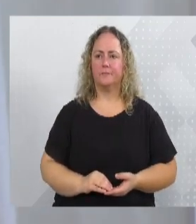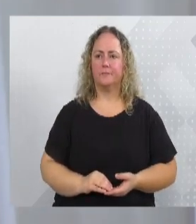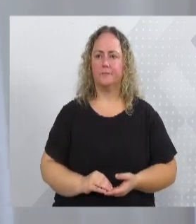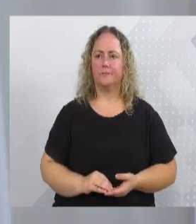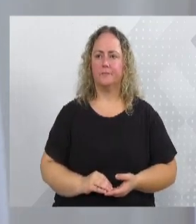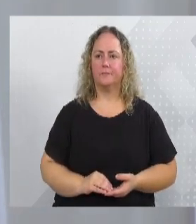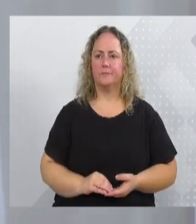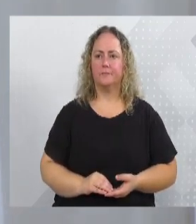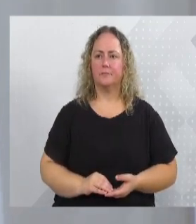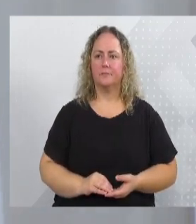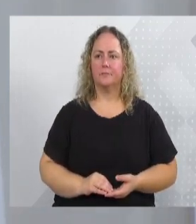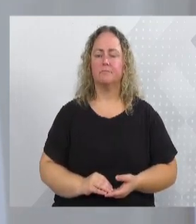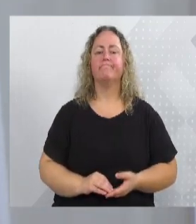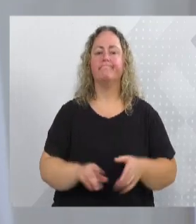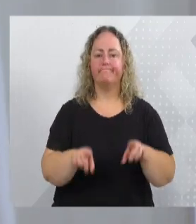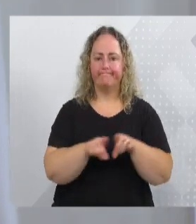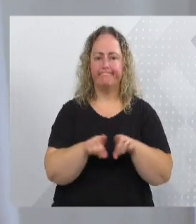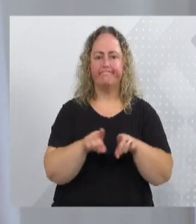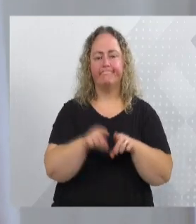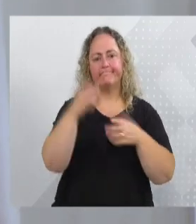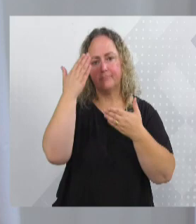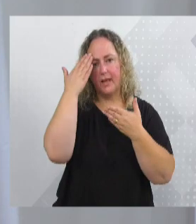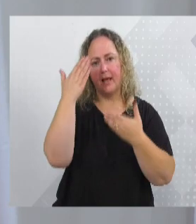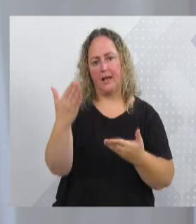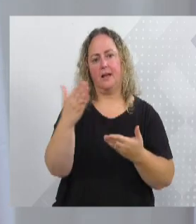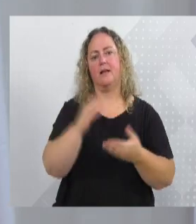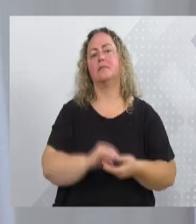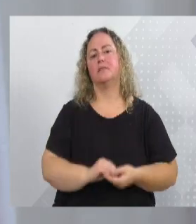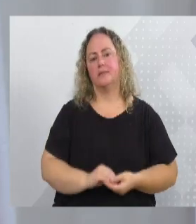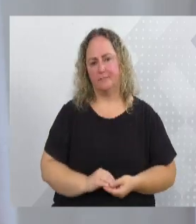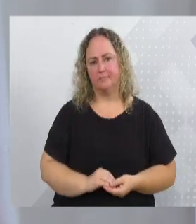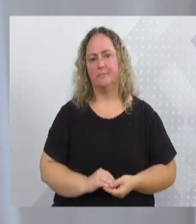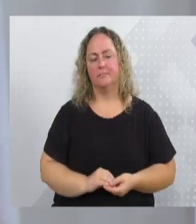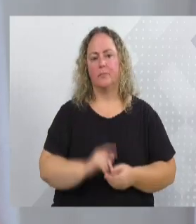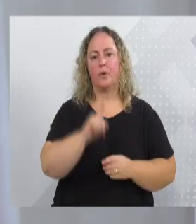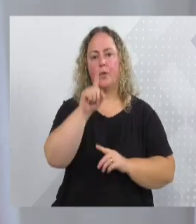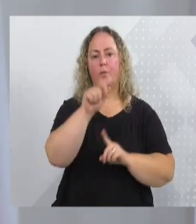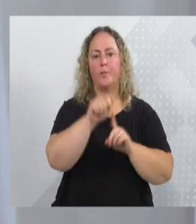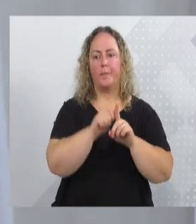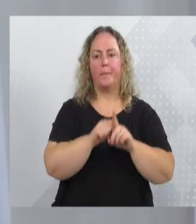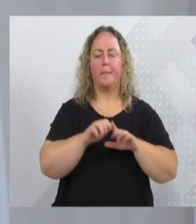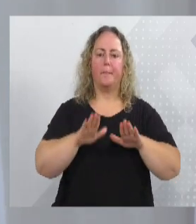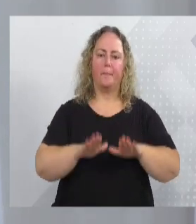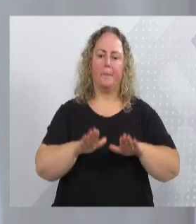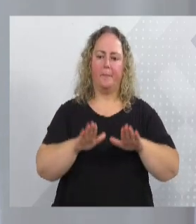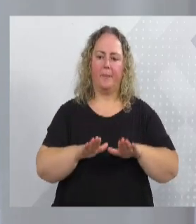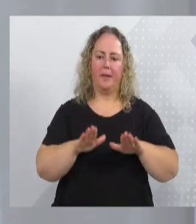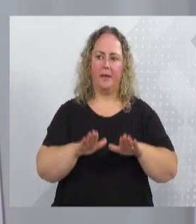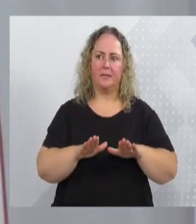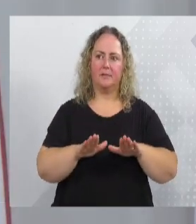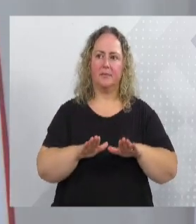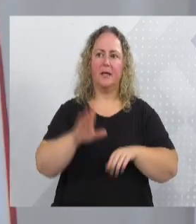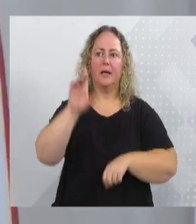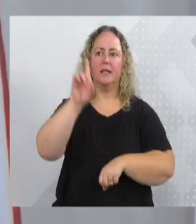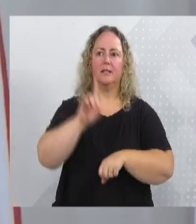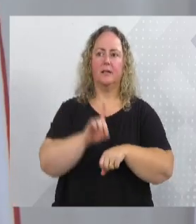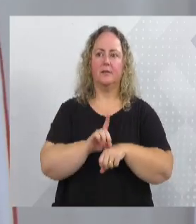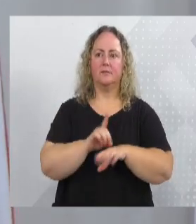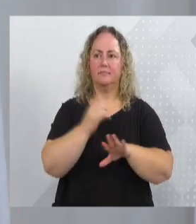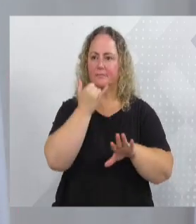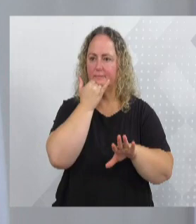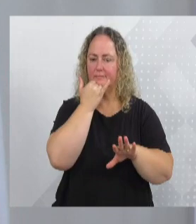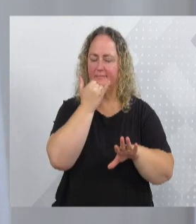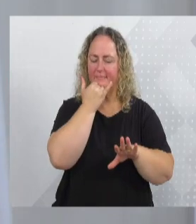eu queria agradecer por esse um mês que eu estou diretor nessa casa,